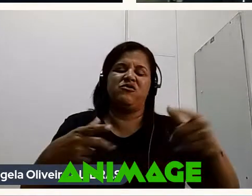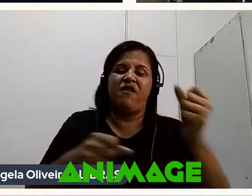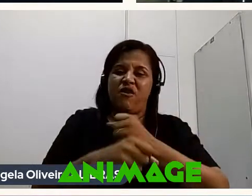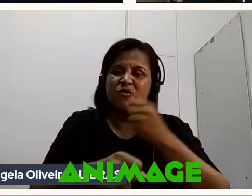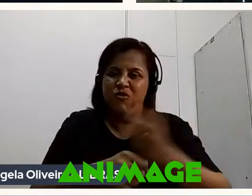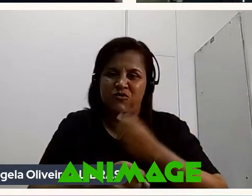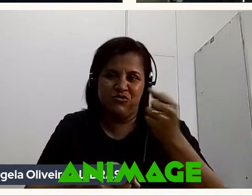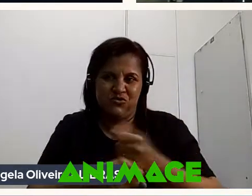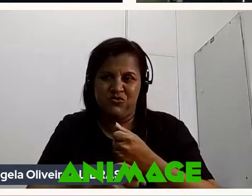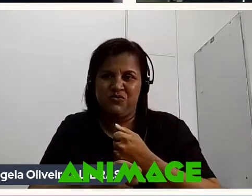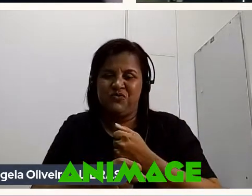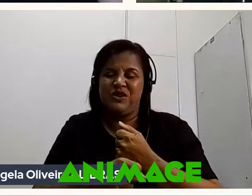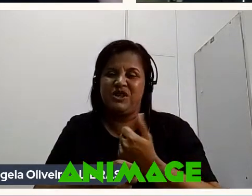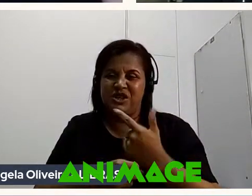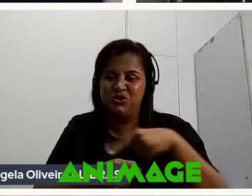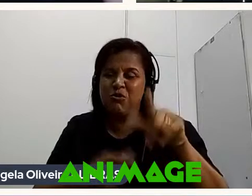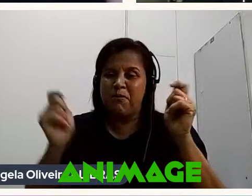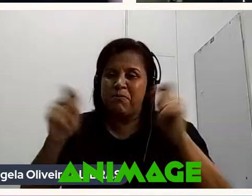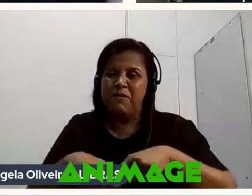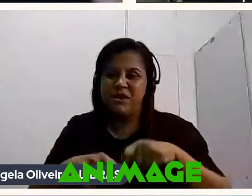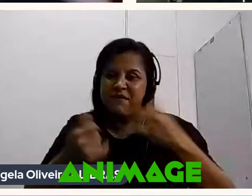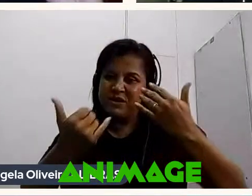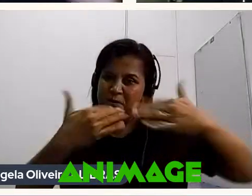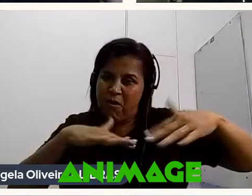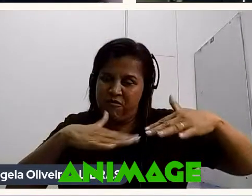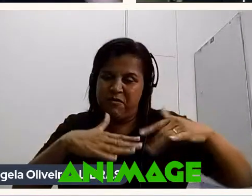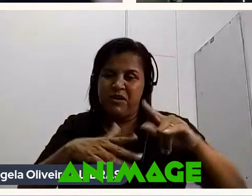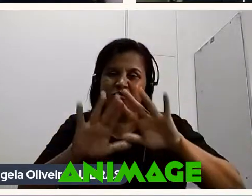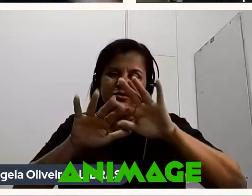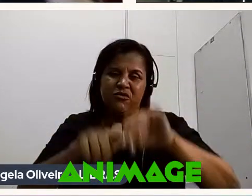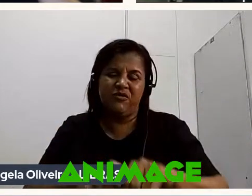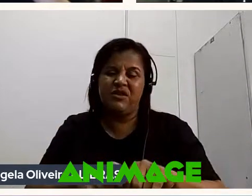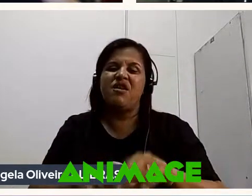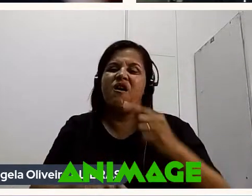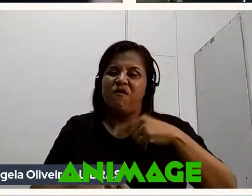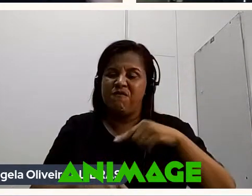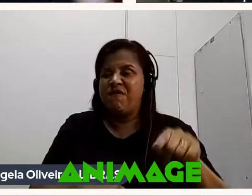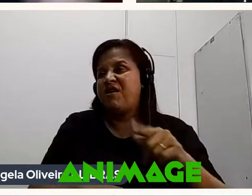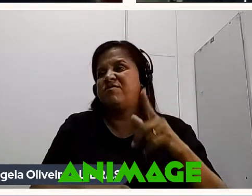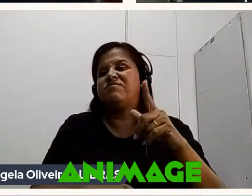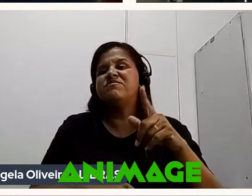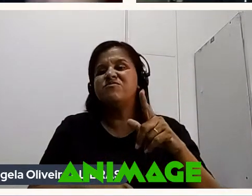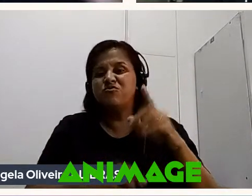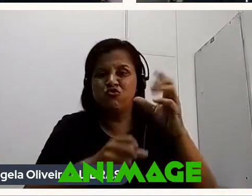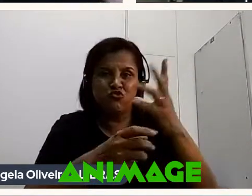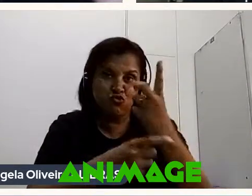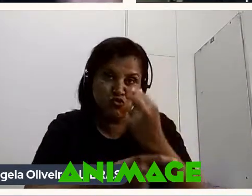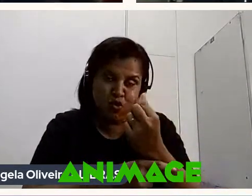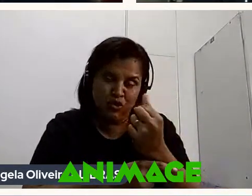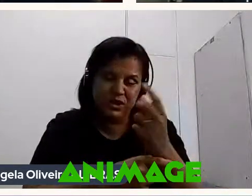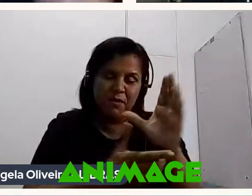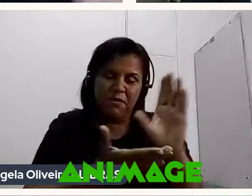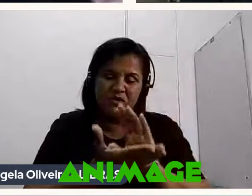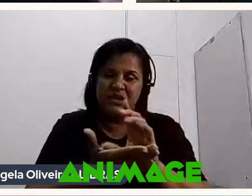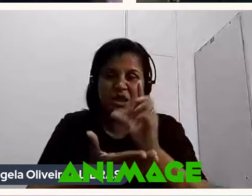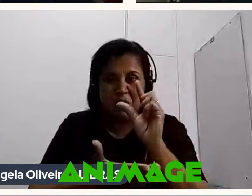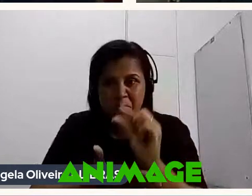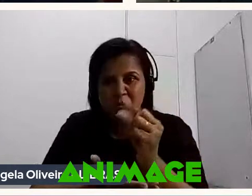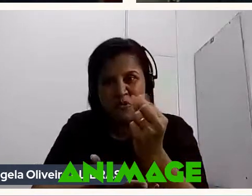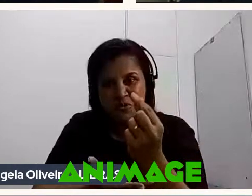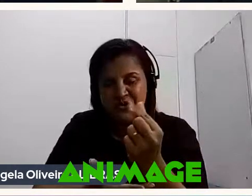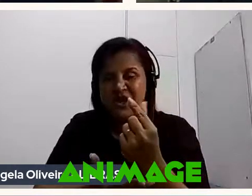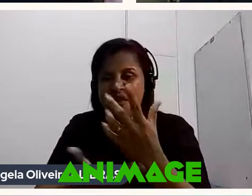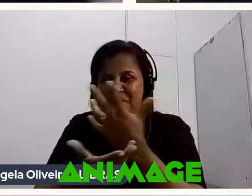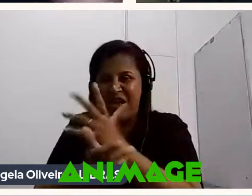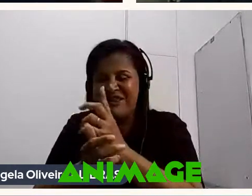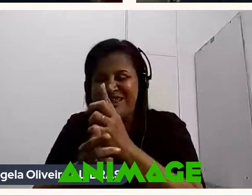uma Tractaninha Que permitia Fazer o movimento No final Vai muito Do orçamento Que você tem Se você tem pouca grana Você faz um esqueleto De